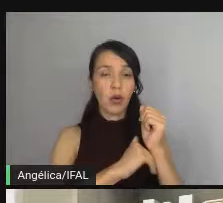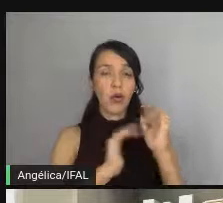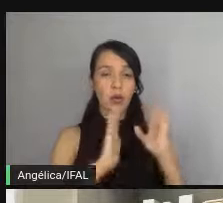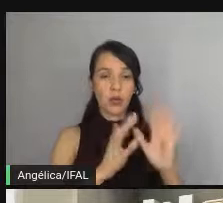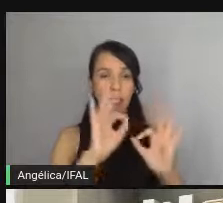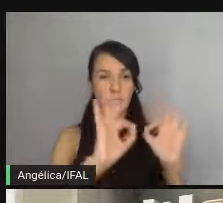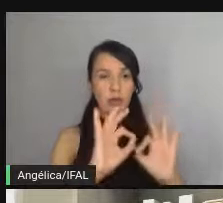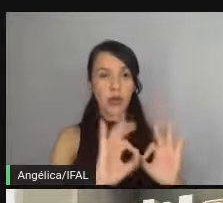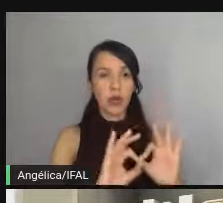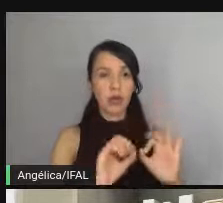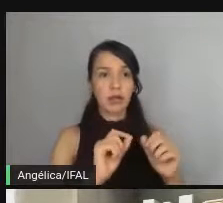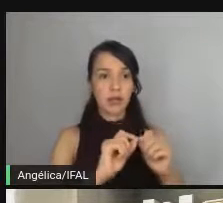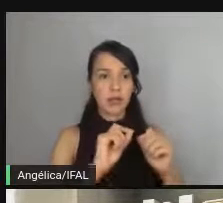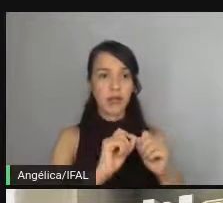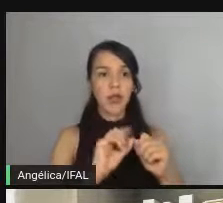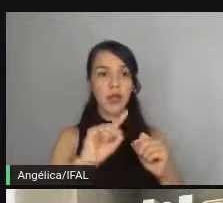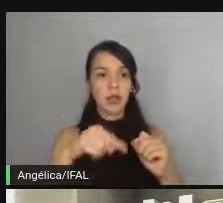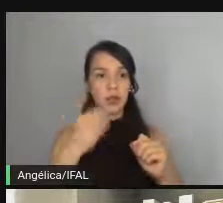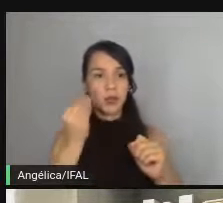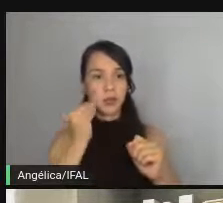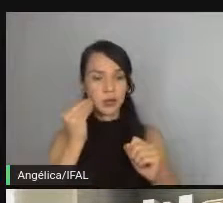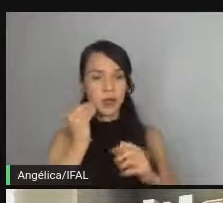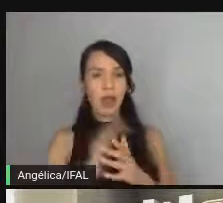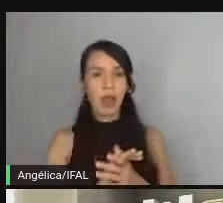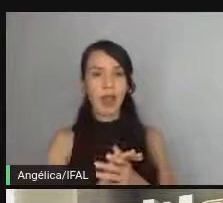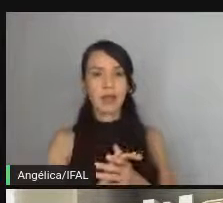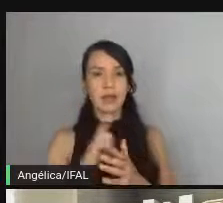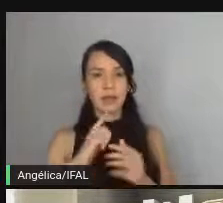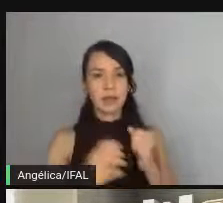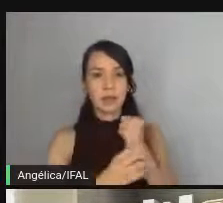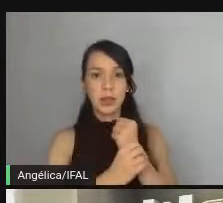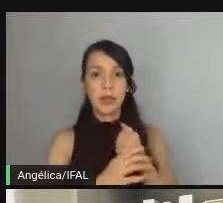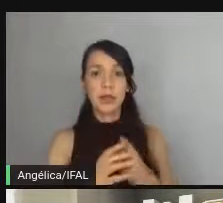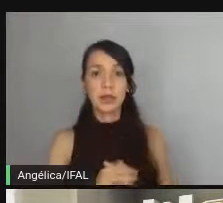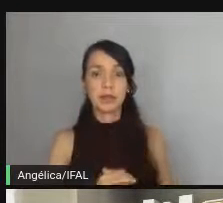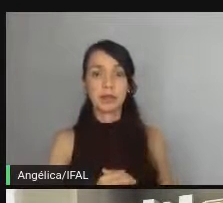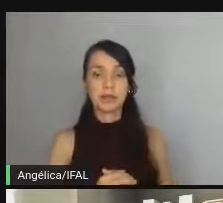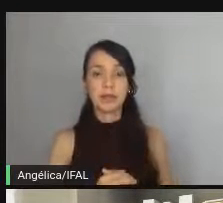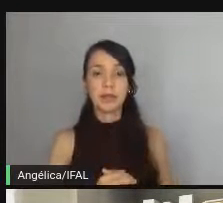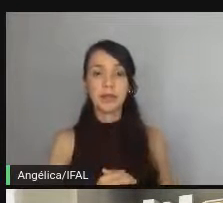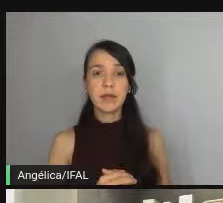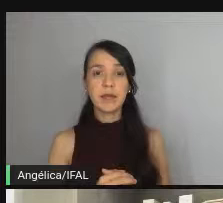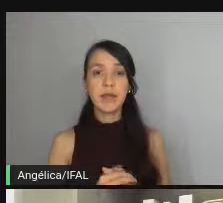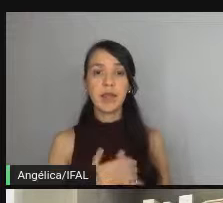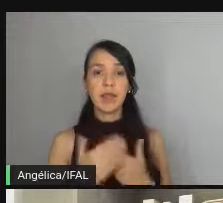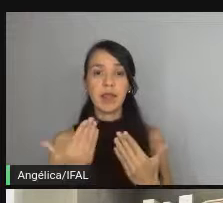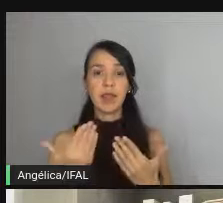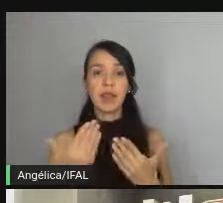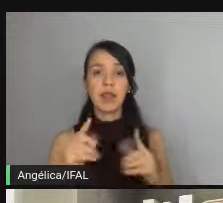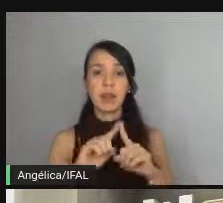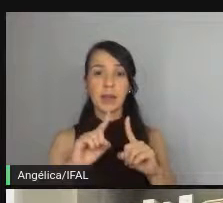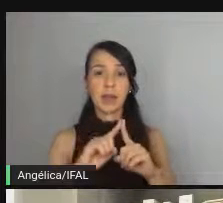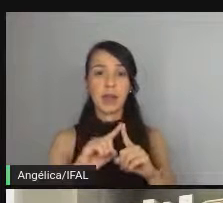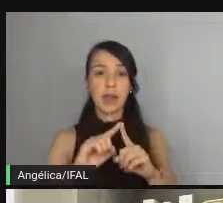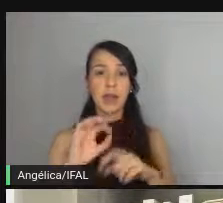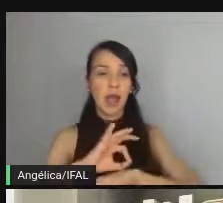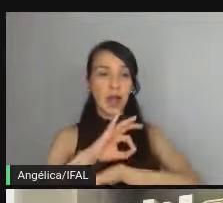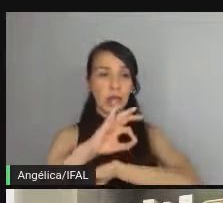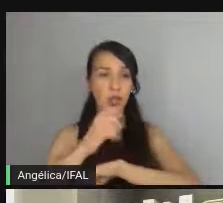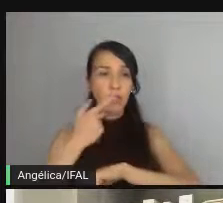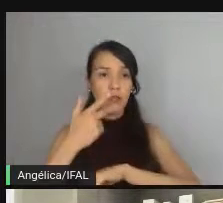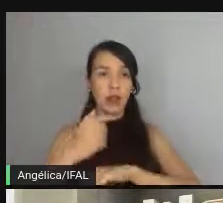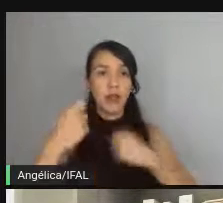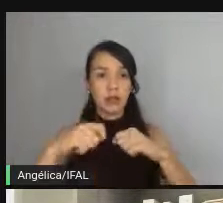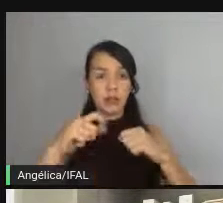feito depois de todos os seus testes com cobertura então a arquitetura como eu comentei é necessário para seu